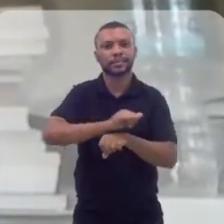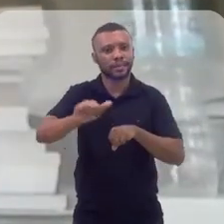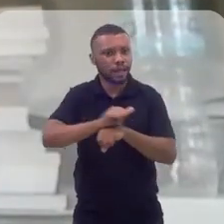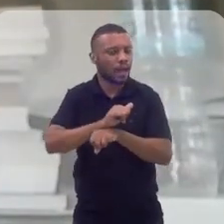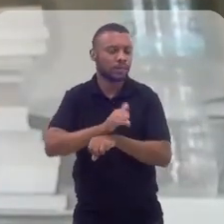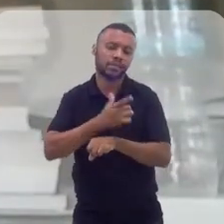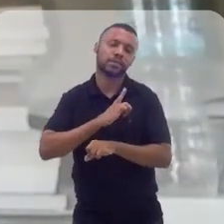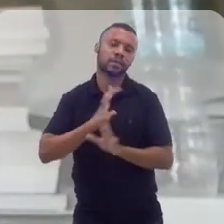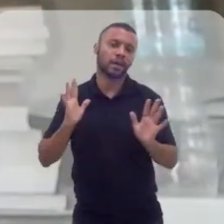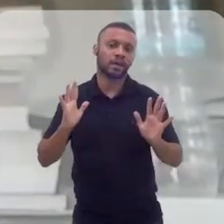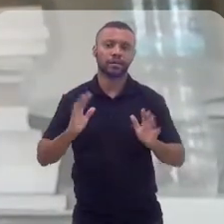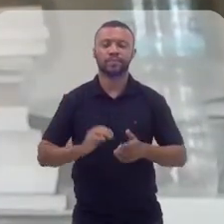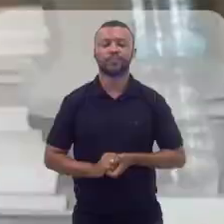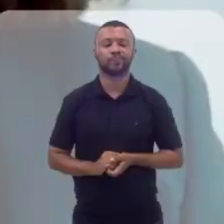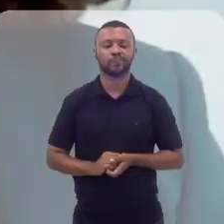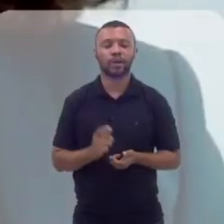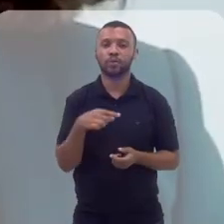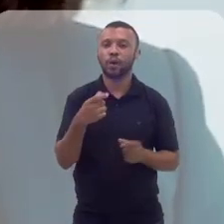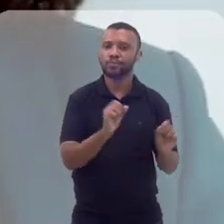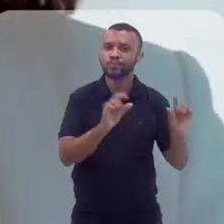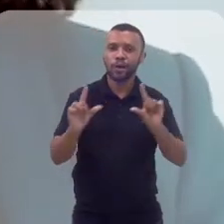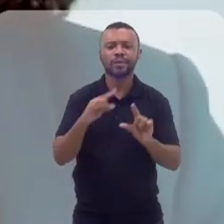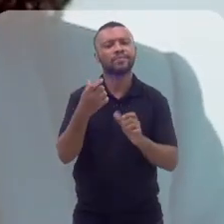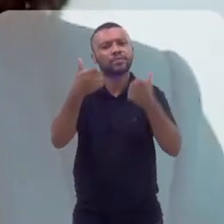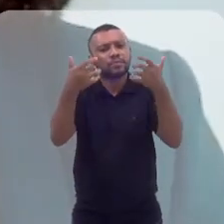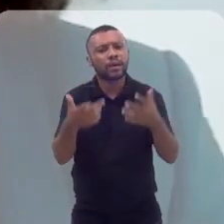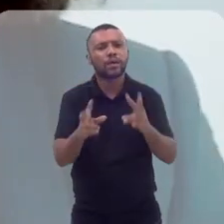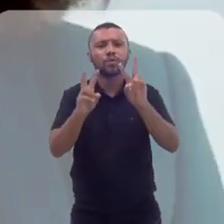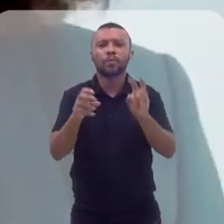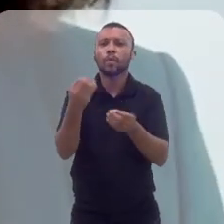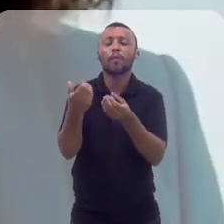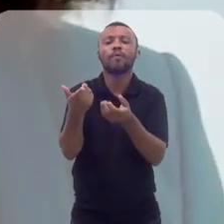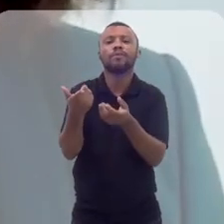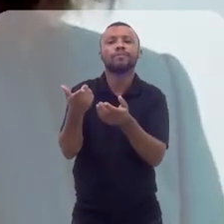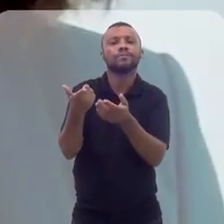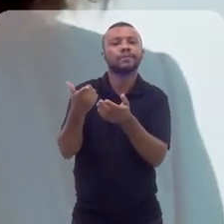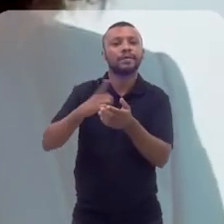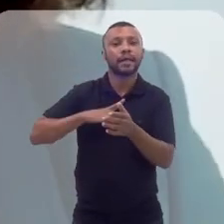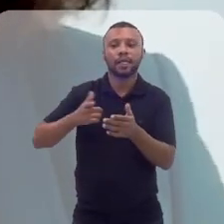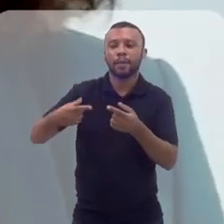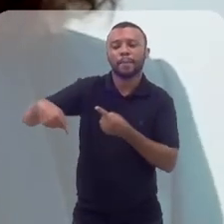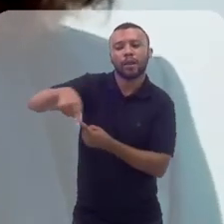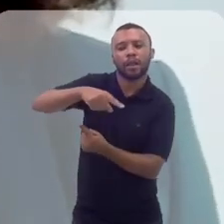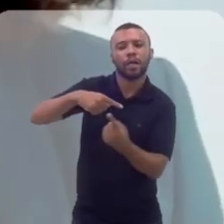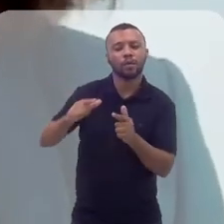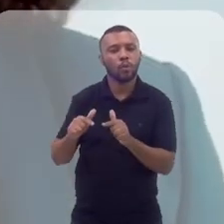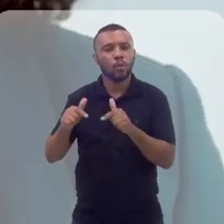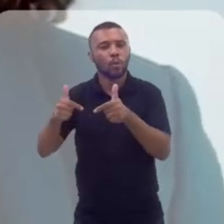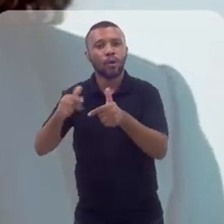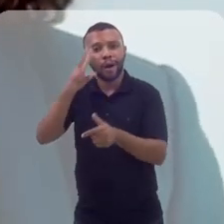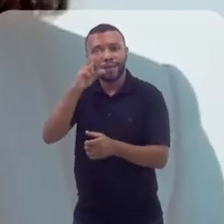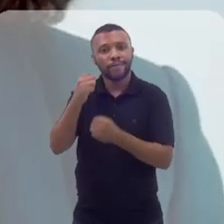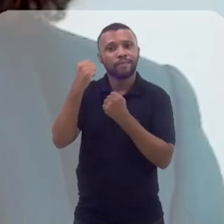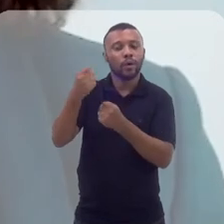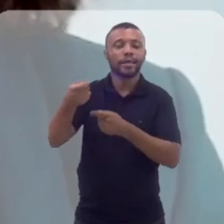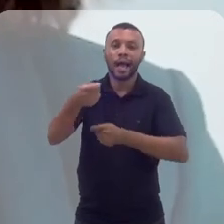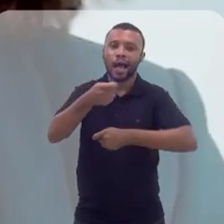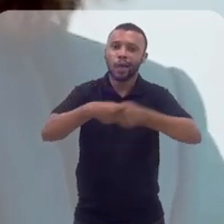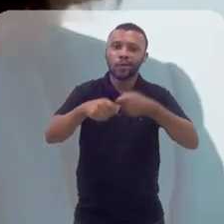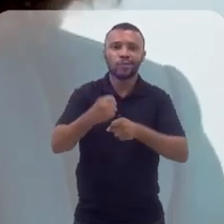econômicos merecem, não é esmola. No próximo bloco, a gente vai falar sobre como tornar essa força e essa potência